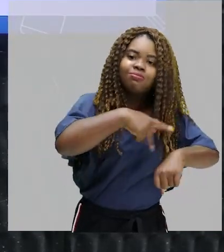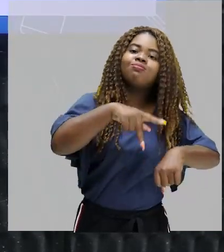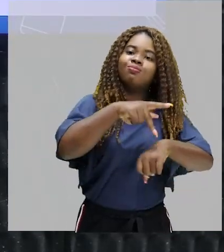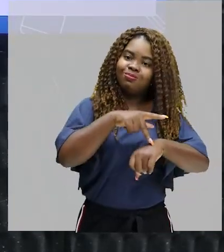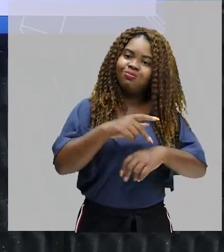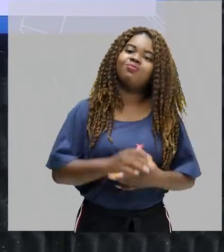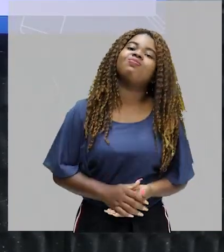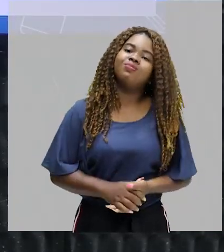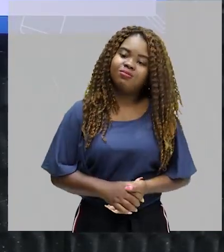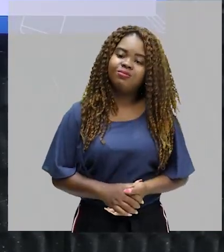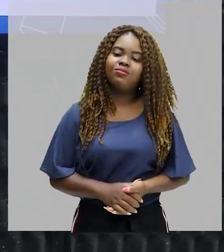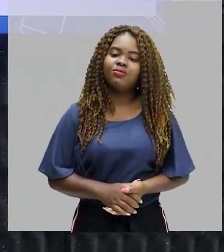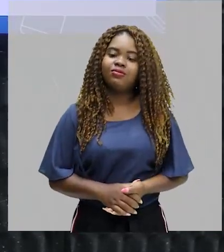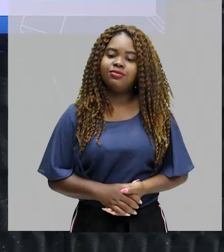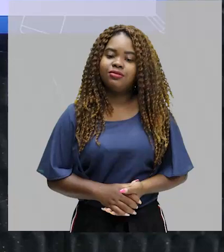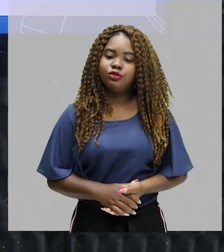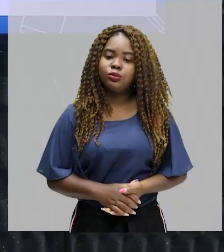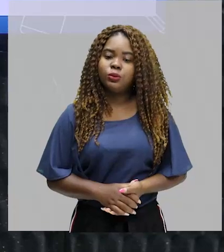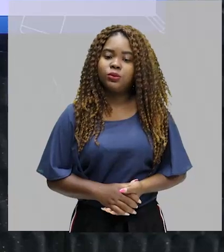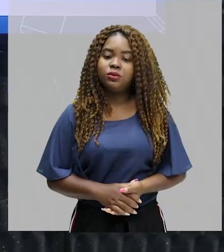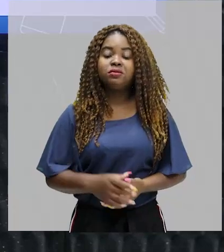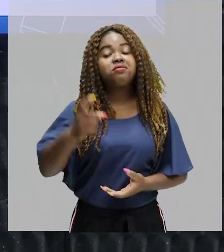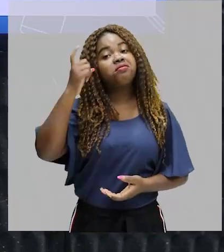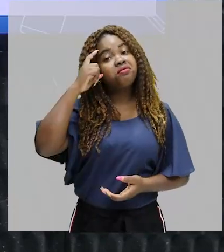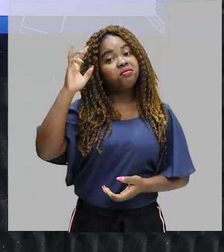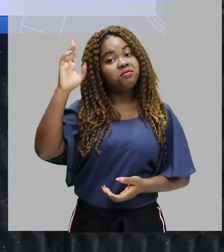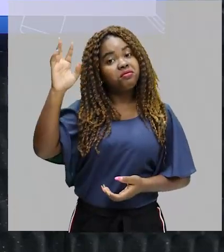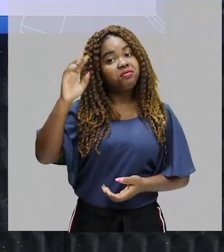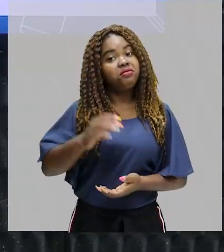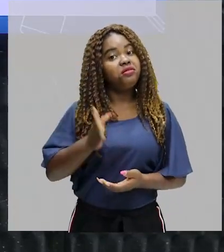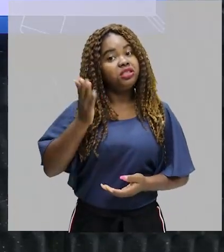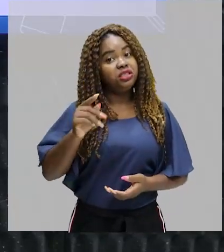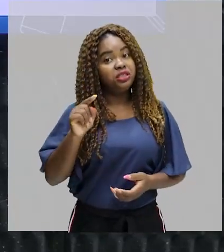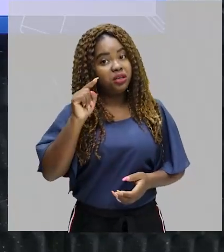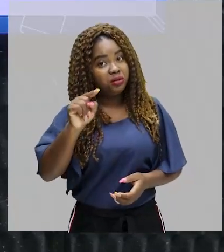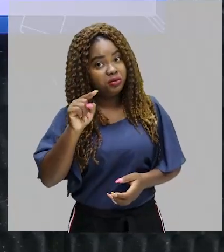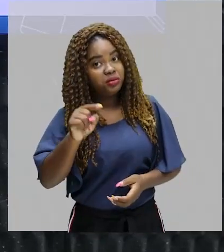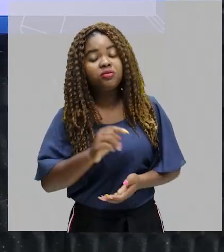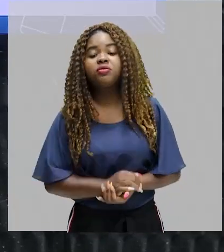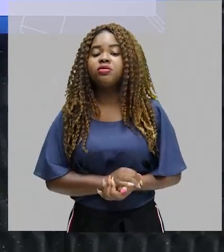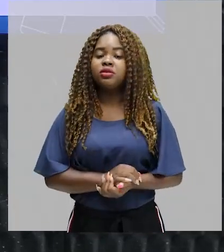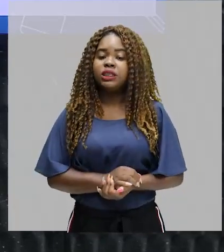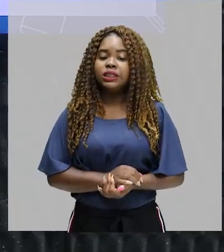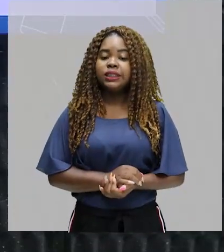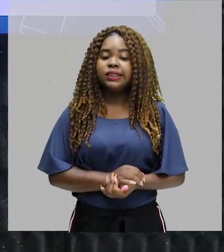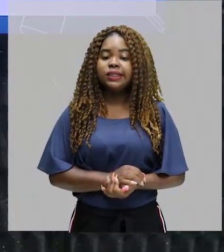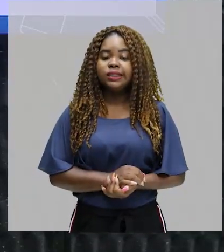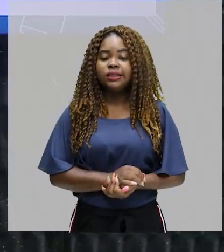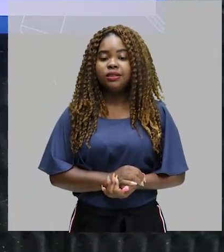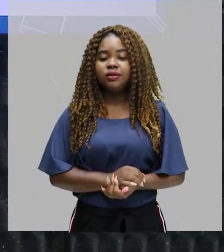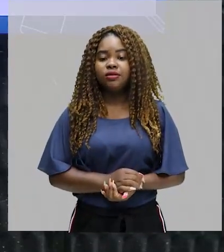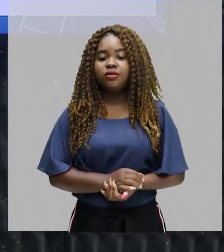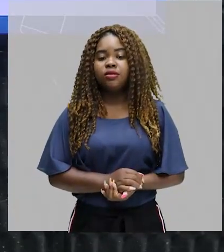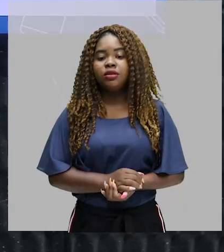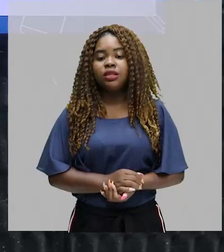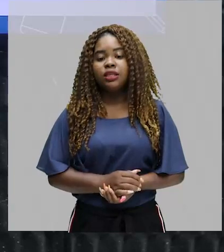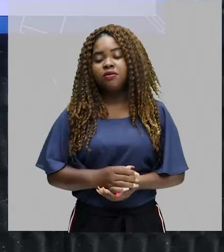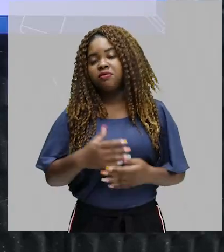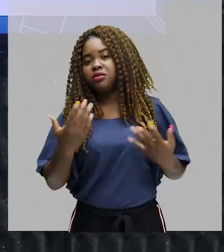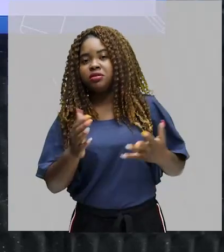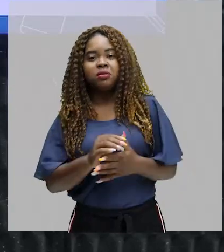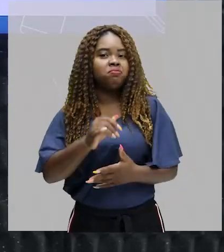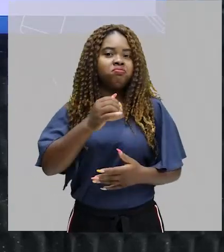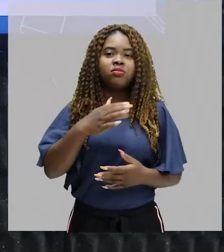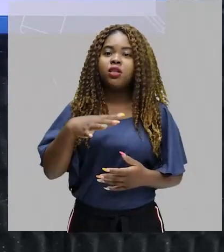muitas pessoas. Imagino que já na época de vocês, talvez vocês não estejam mais tão voltados para a Turma da Mônica. Vocês já